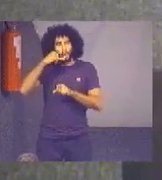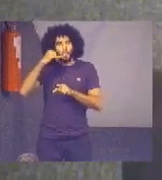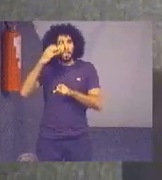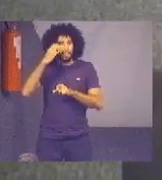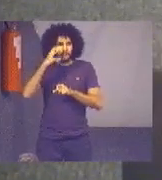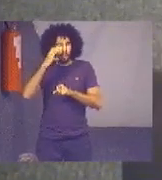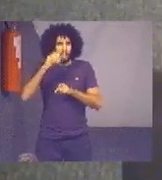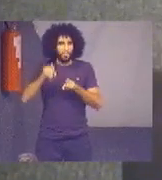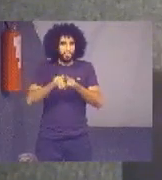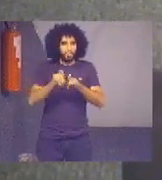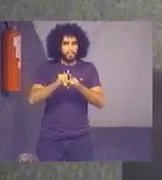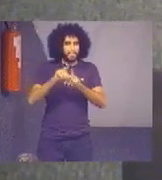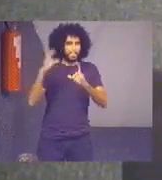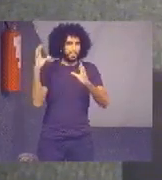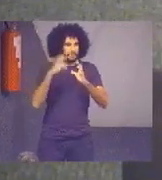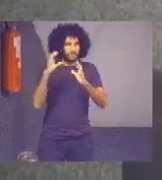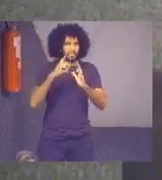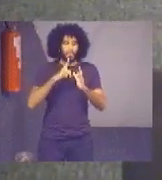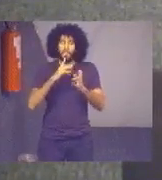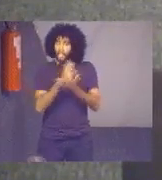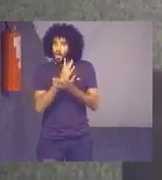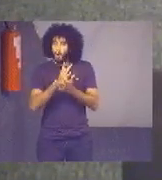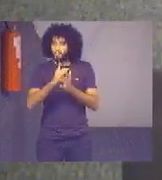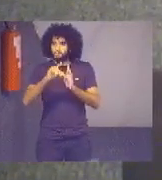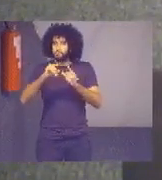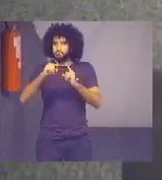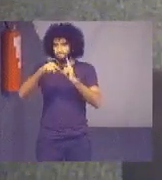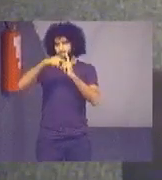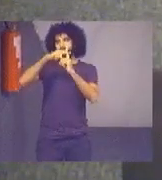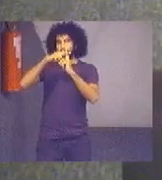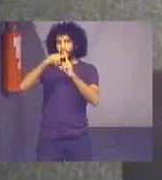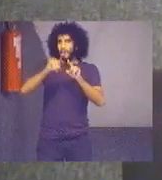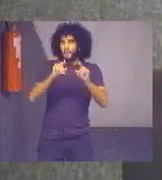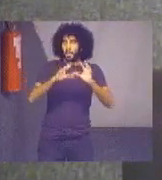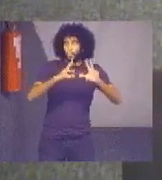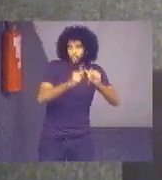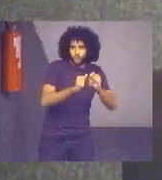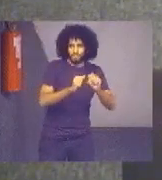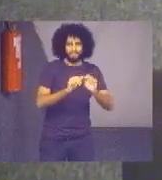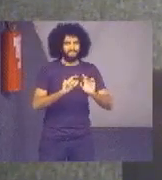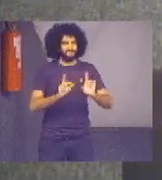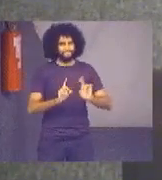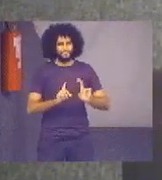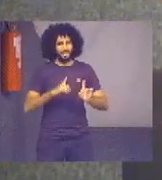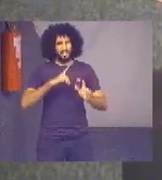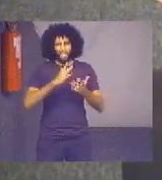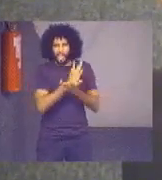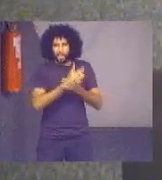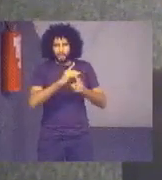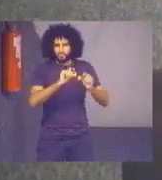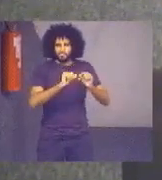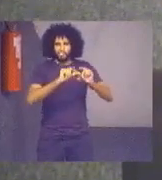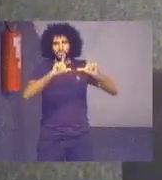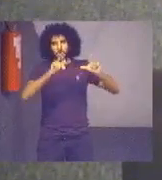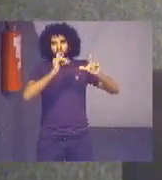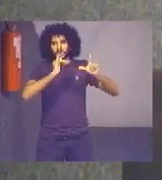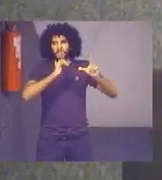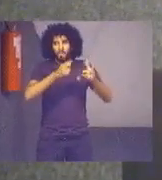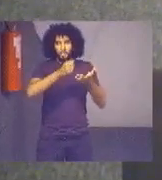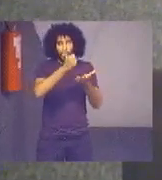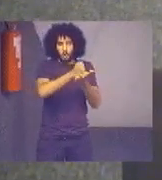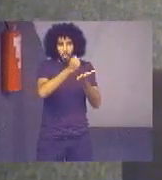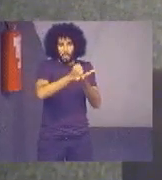quantidade de impressão, tem muitos dados positivos, mas nem todos, alguns crescem, por exemplo, o contrato com motorista cresceu,